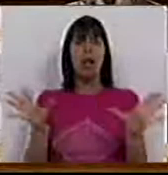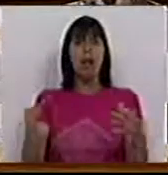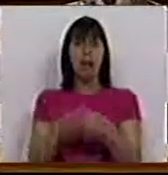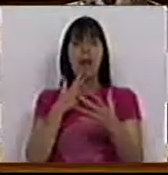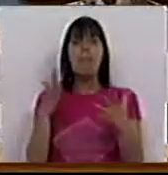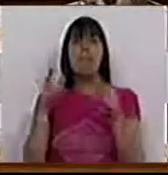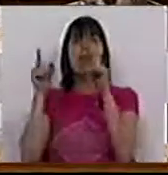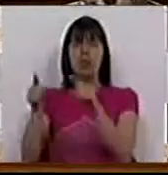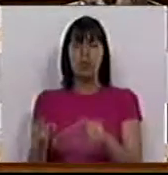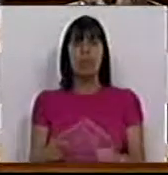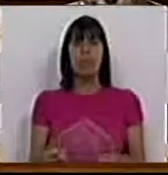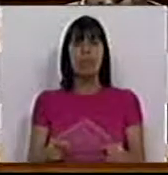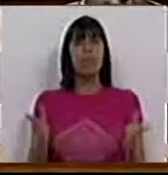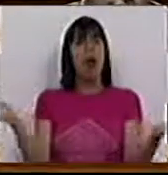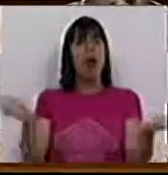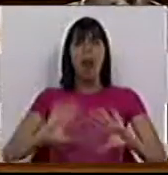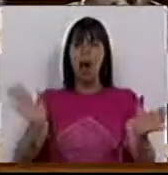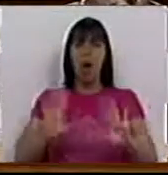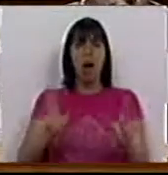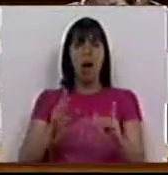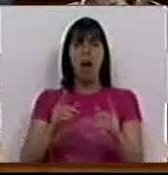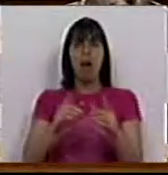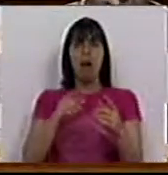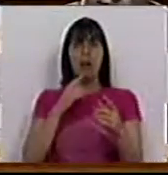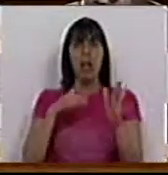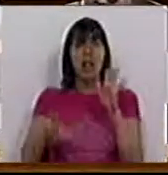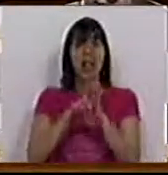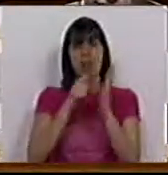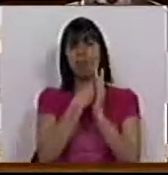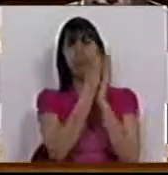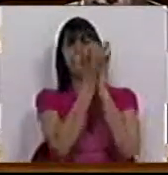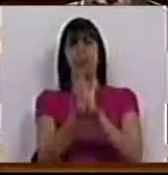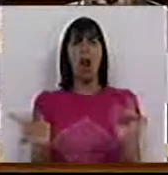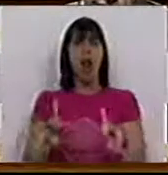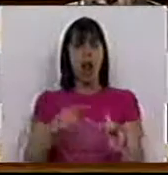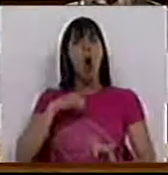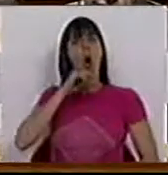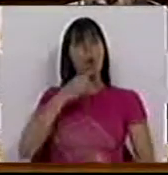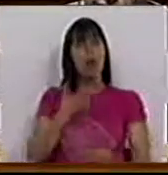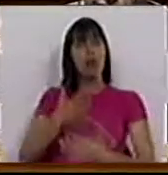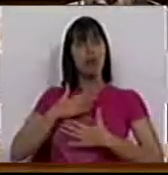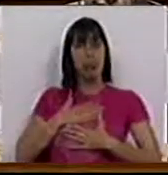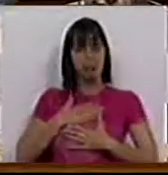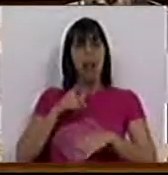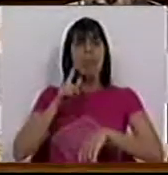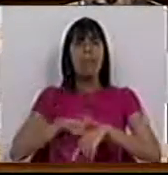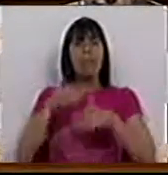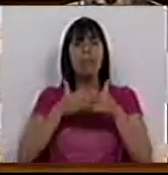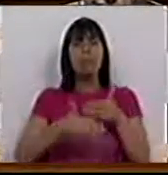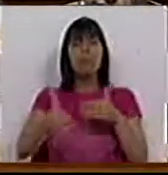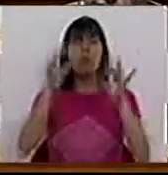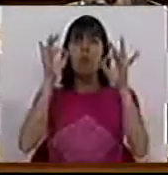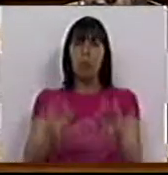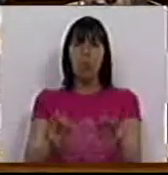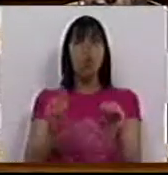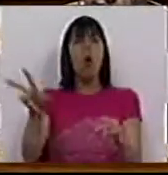bancadas da maioria para que não haja um rolo compressor legislativo e que possamos ter a oportunidade, em tempos próximos e em